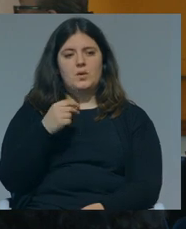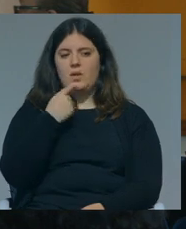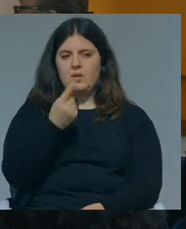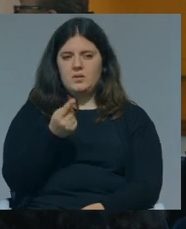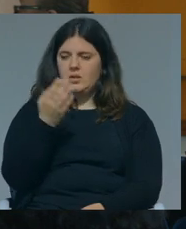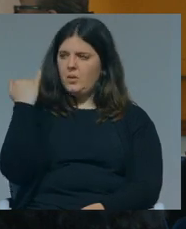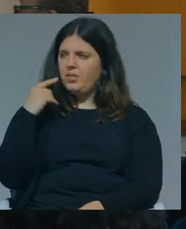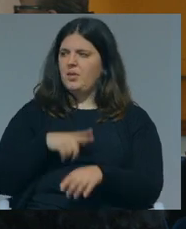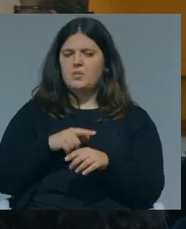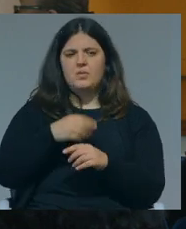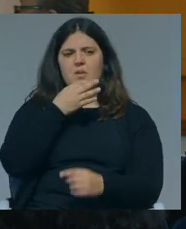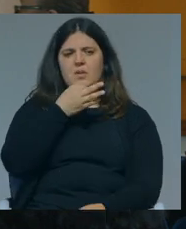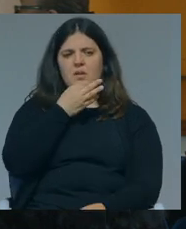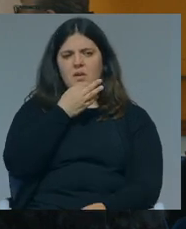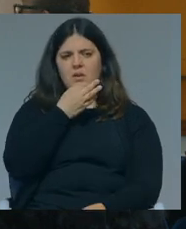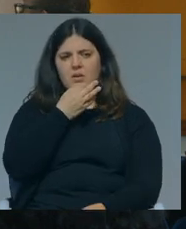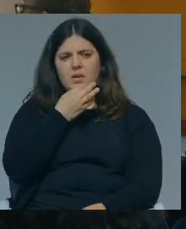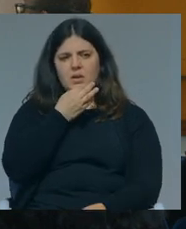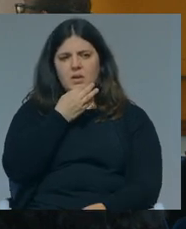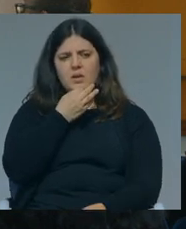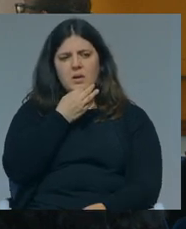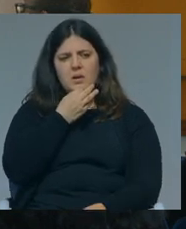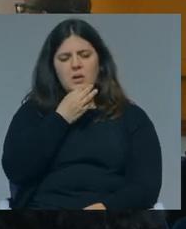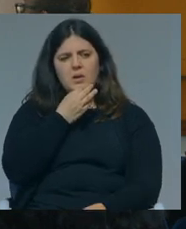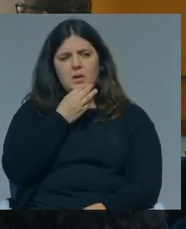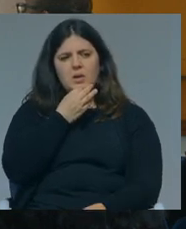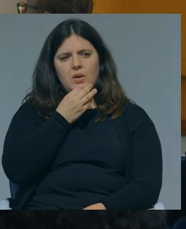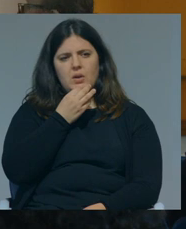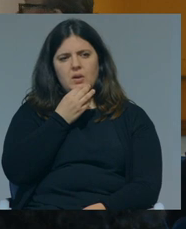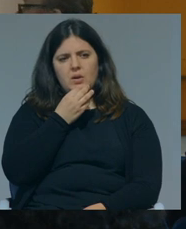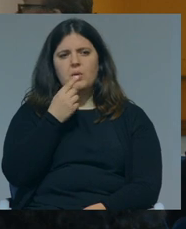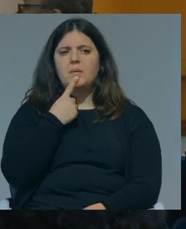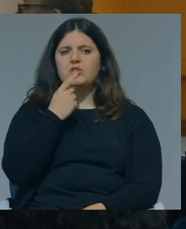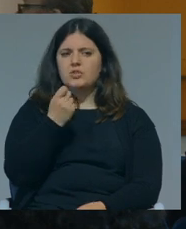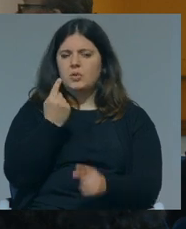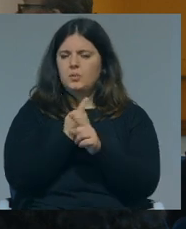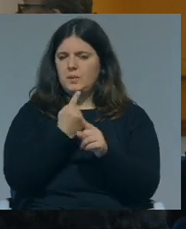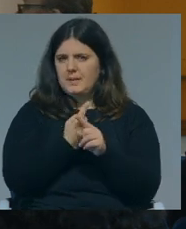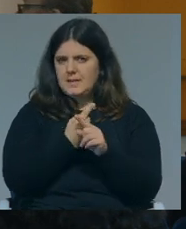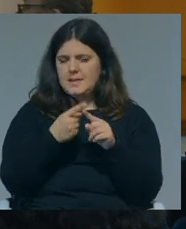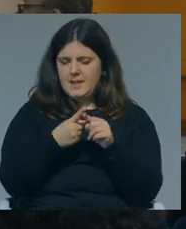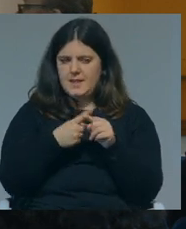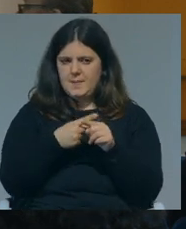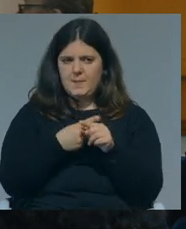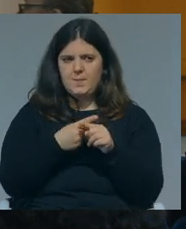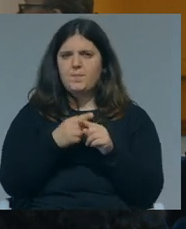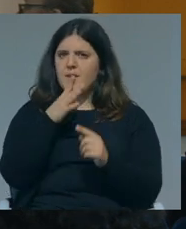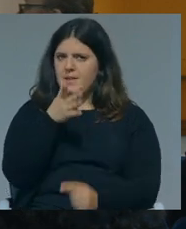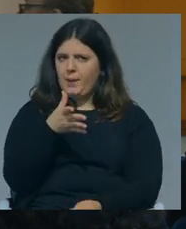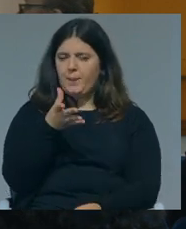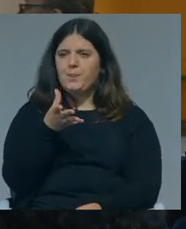tempos vi, me falaram de um estudo, eu não sei a ver, mas seja-me favor, colocou uma questão interessante, que é, dizia que